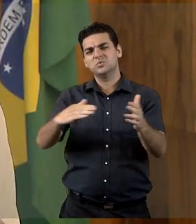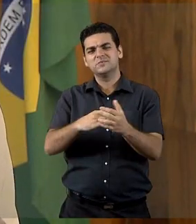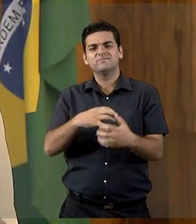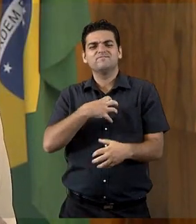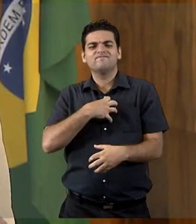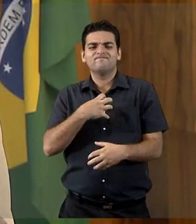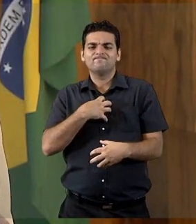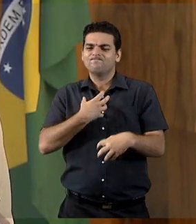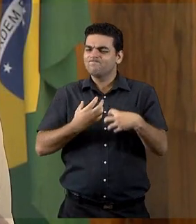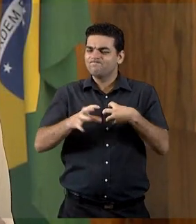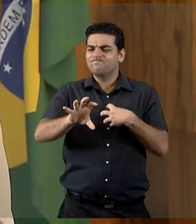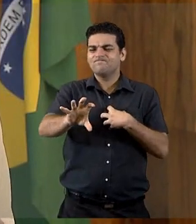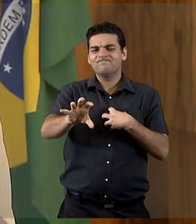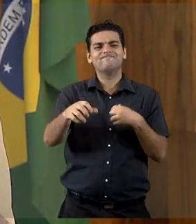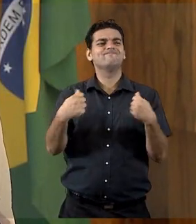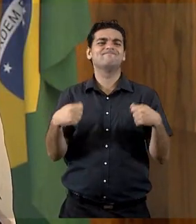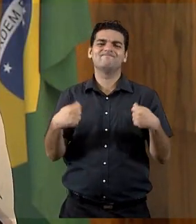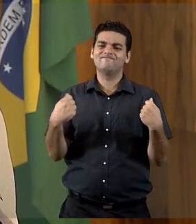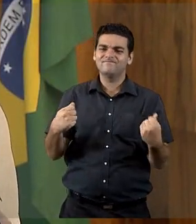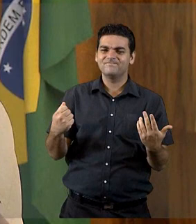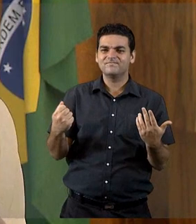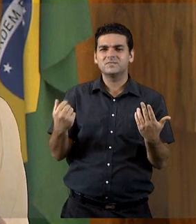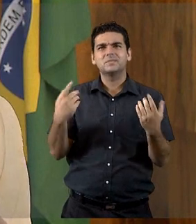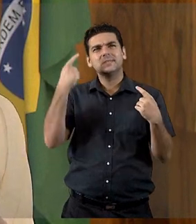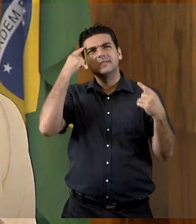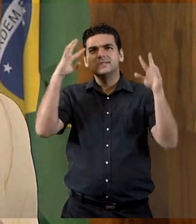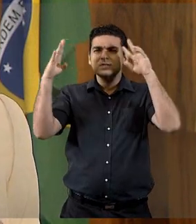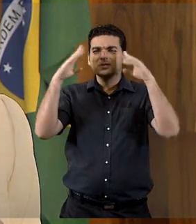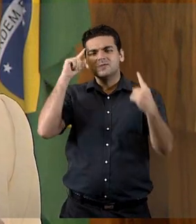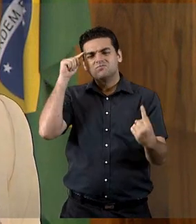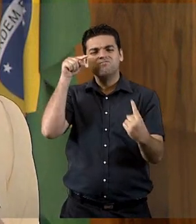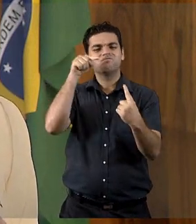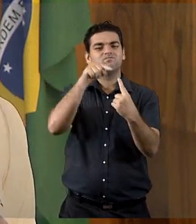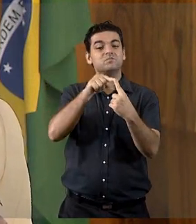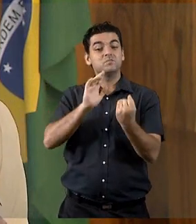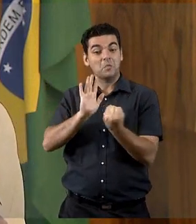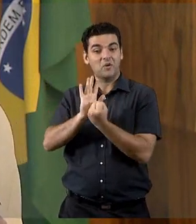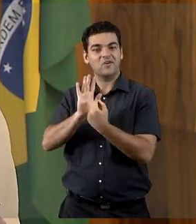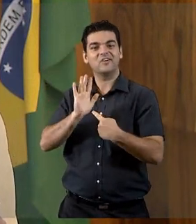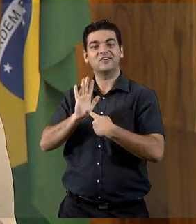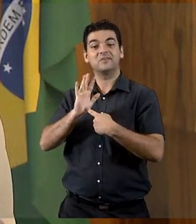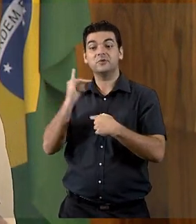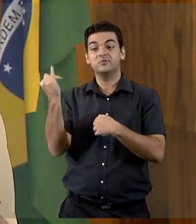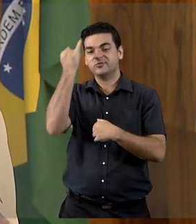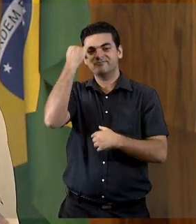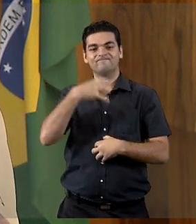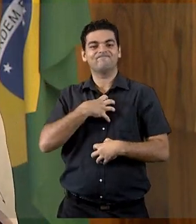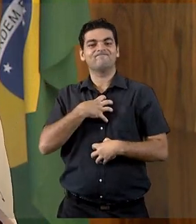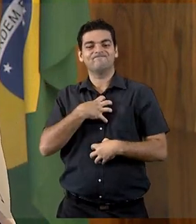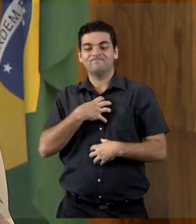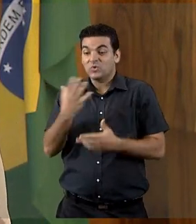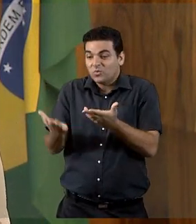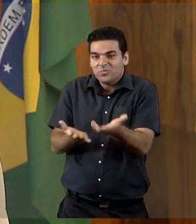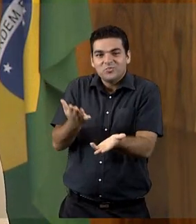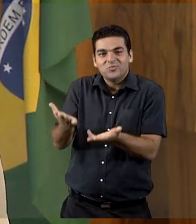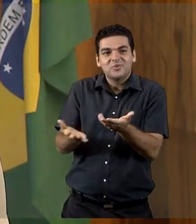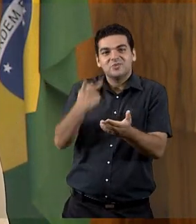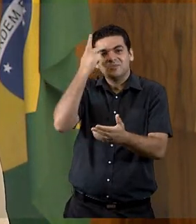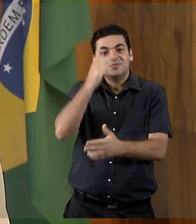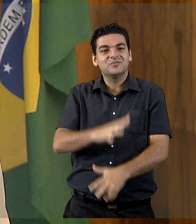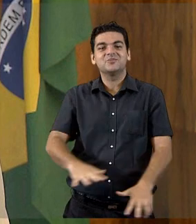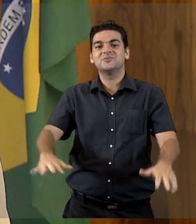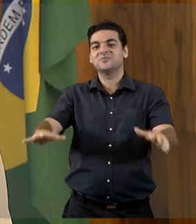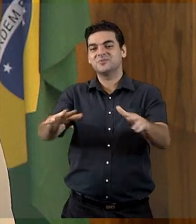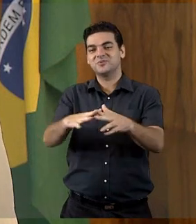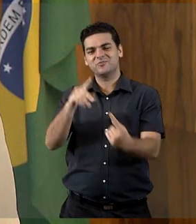para todos nós a empatia, é o que nós estamos querendo desenvolver com esse selo, para que todos os engajados